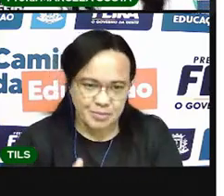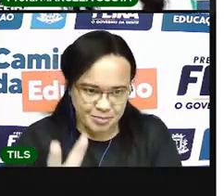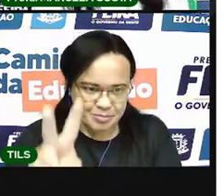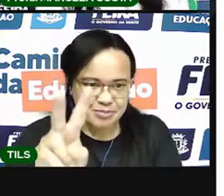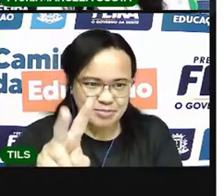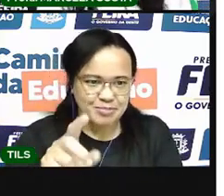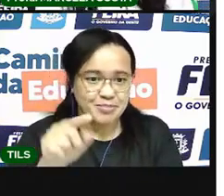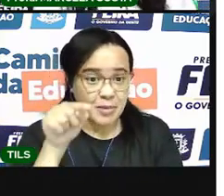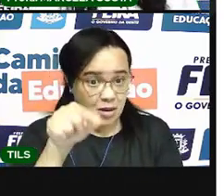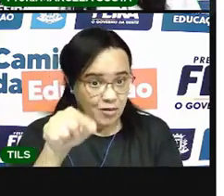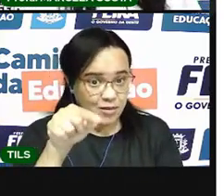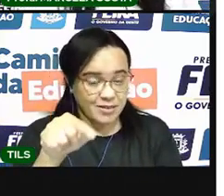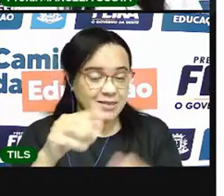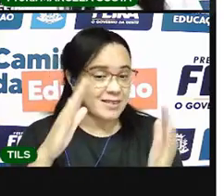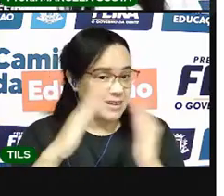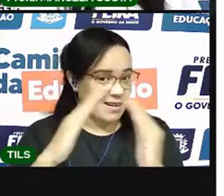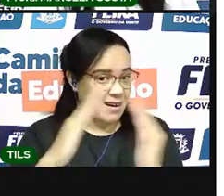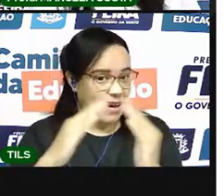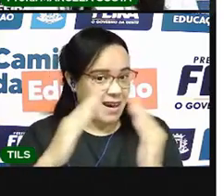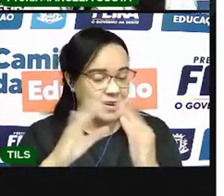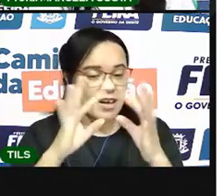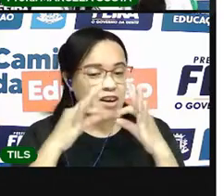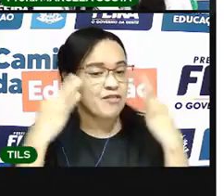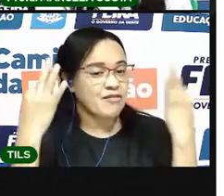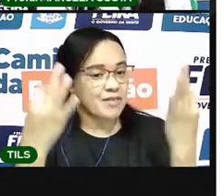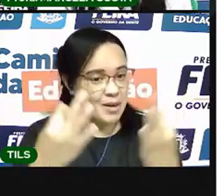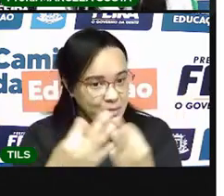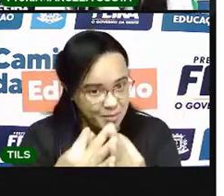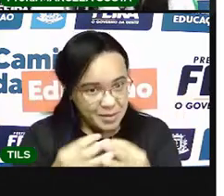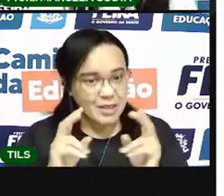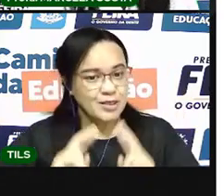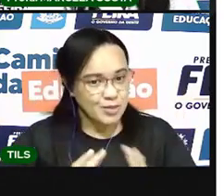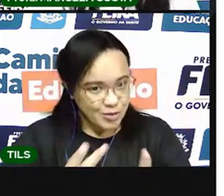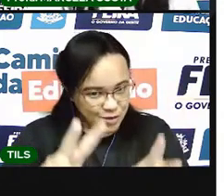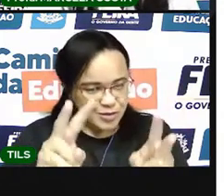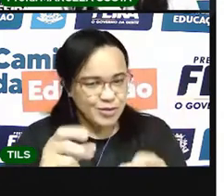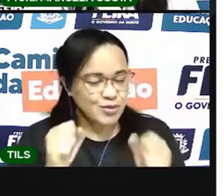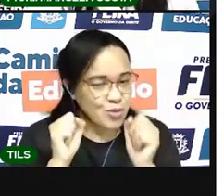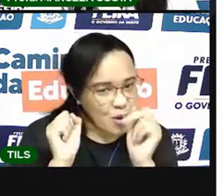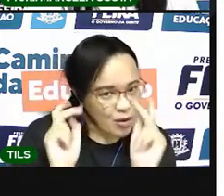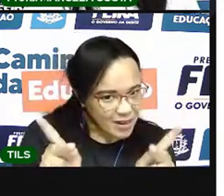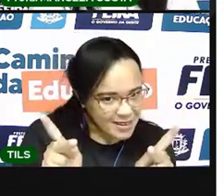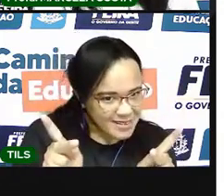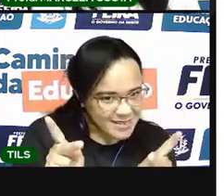essa tarefa aí com o seu responsável. Do jeitinho que a Pró ensinou. Tá bom?